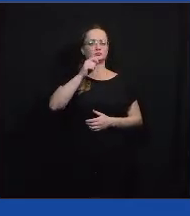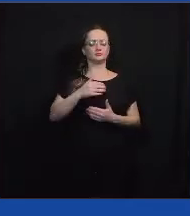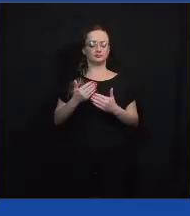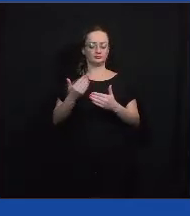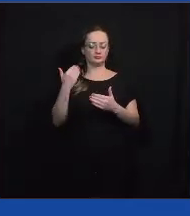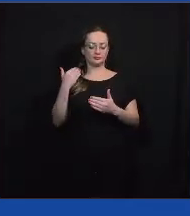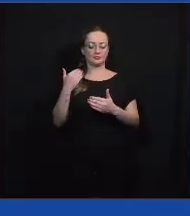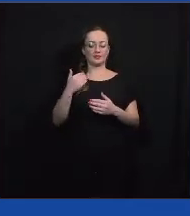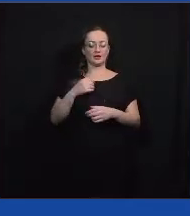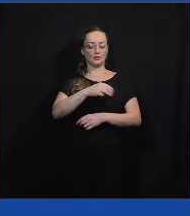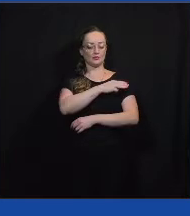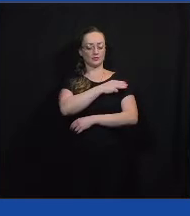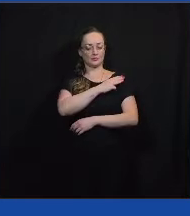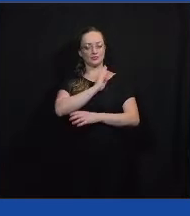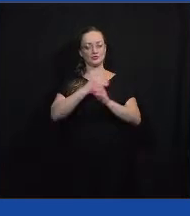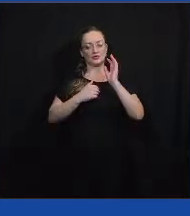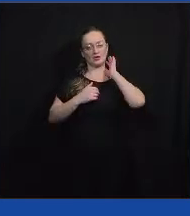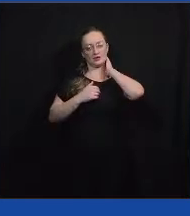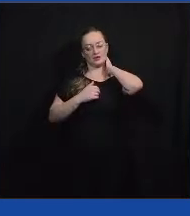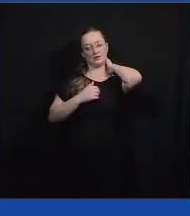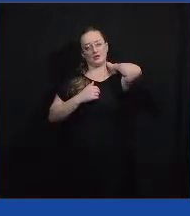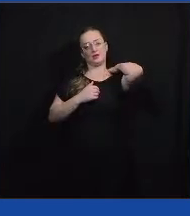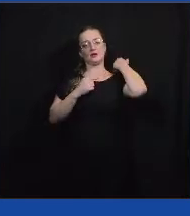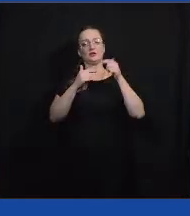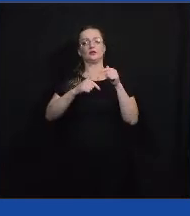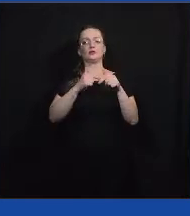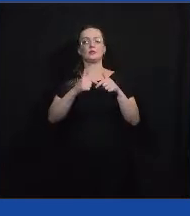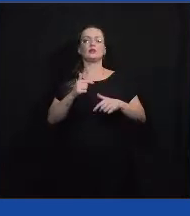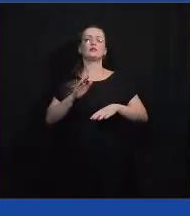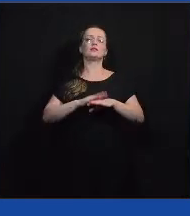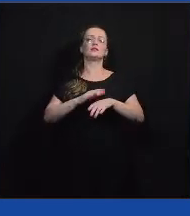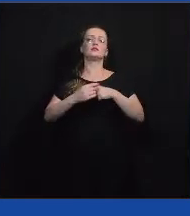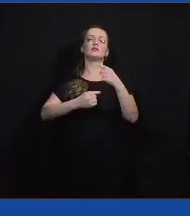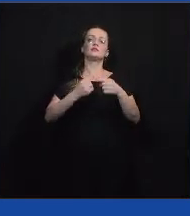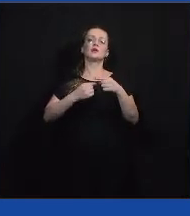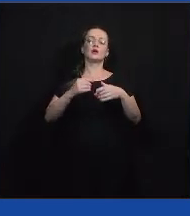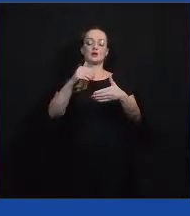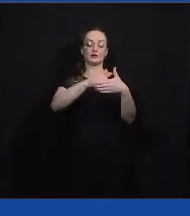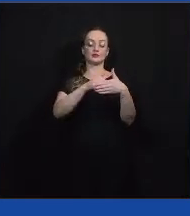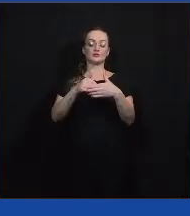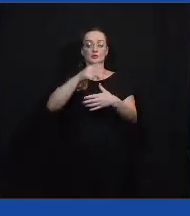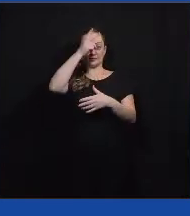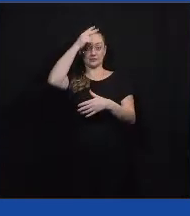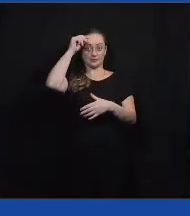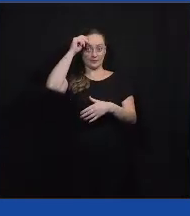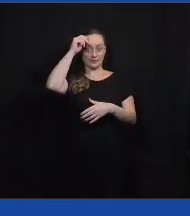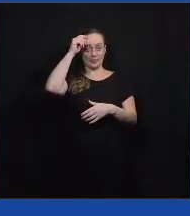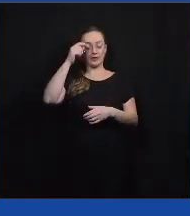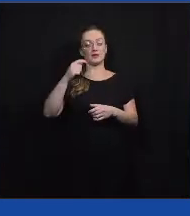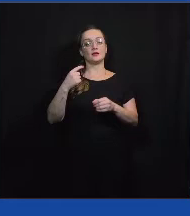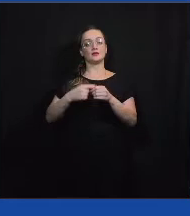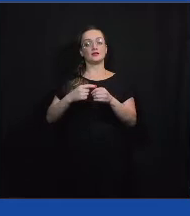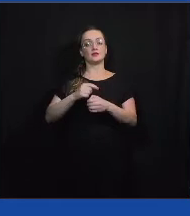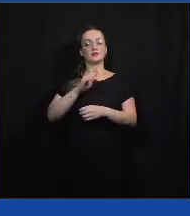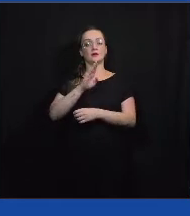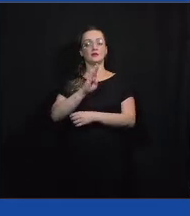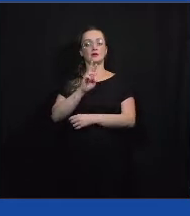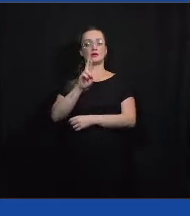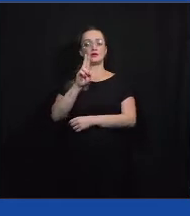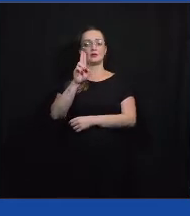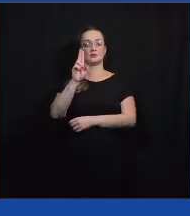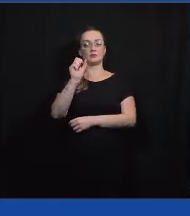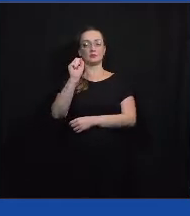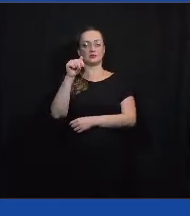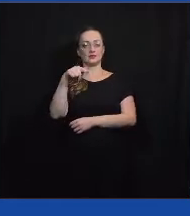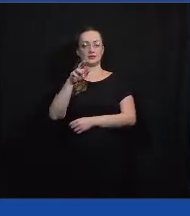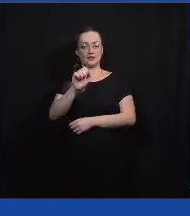ensino médio eu já atuei viabilizando um debate entre os candidatos a prefeitos da cidade de Brusque, na época, e